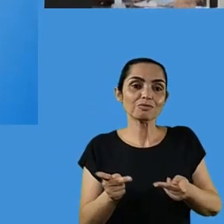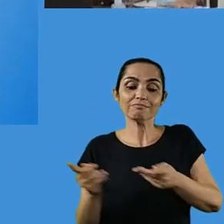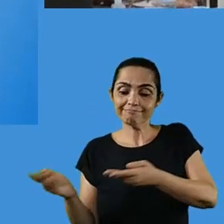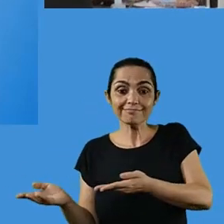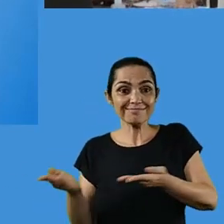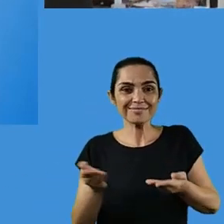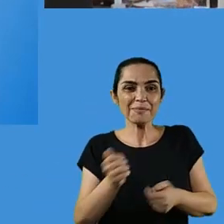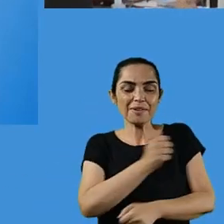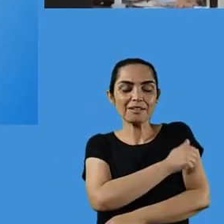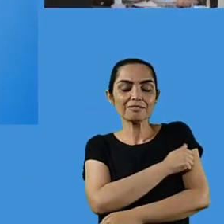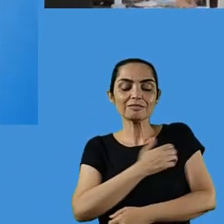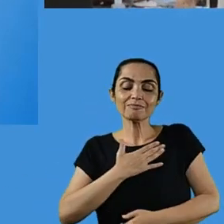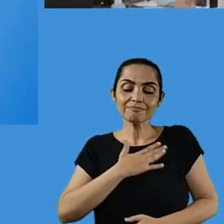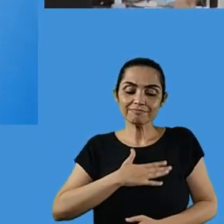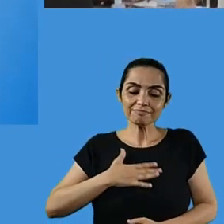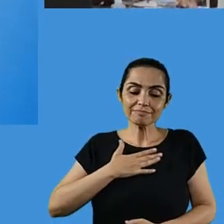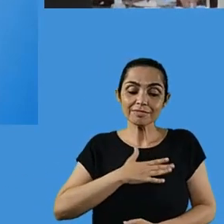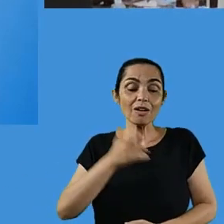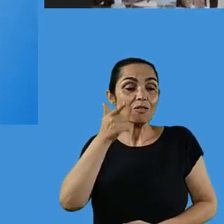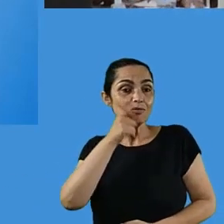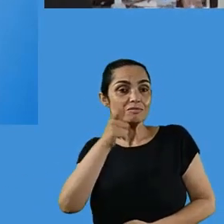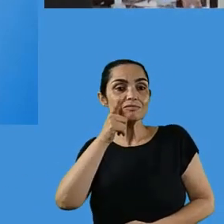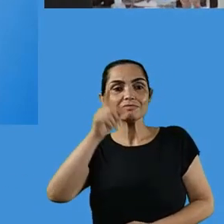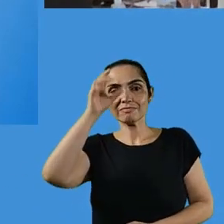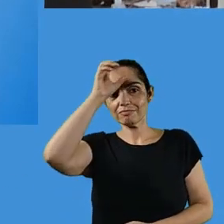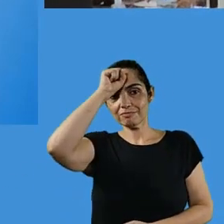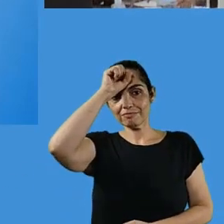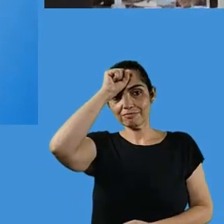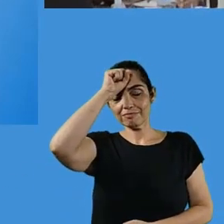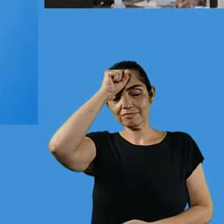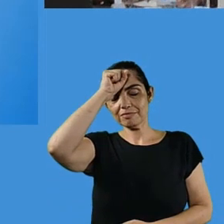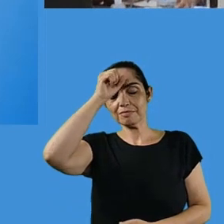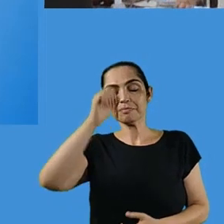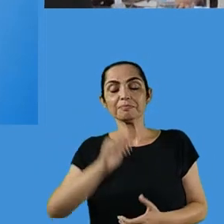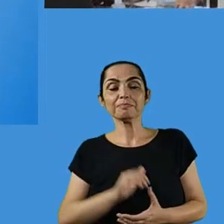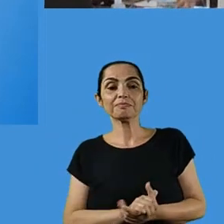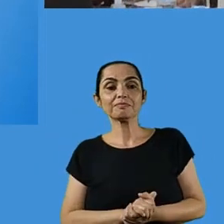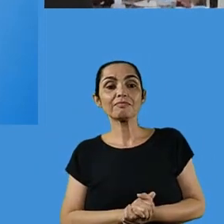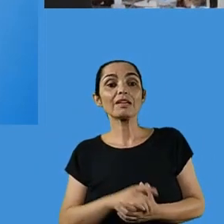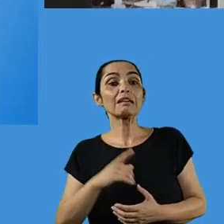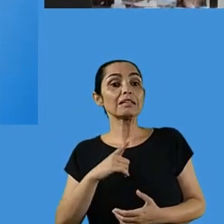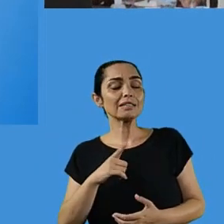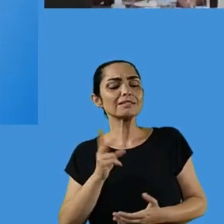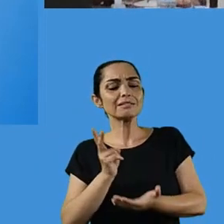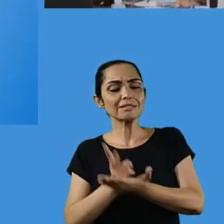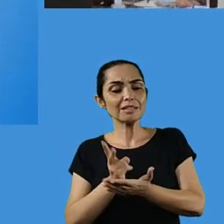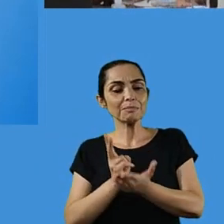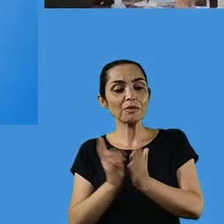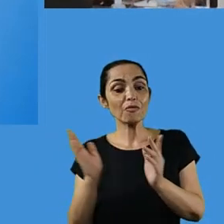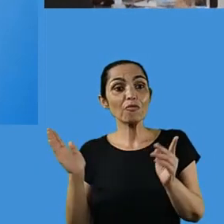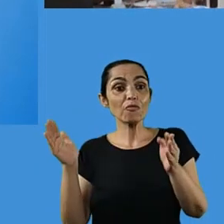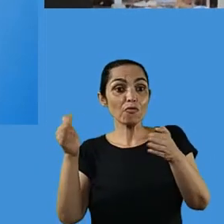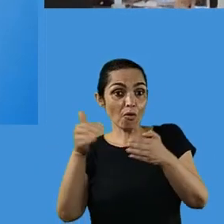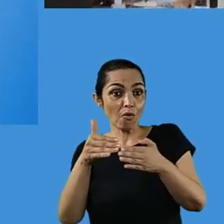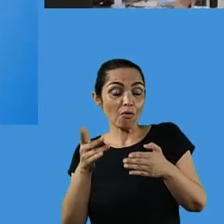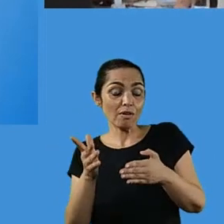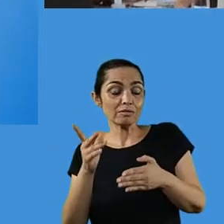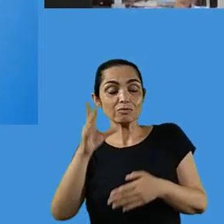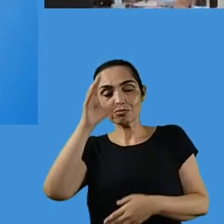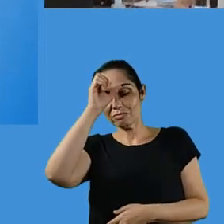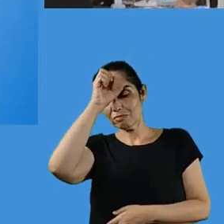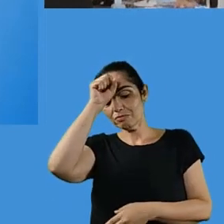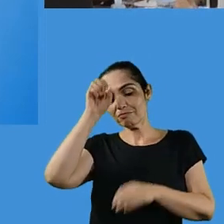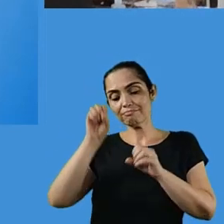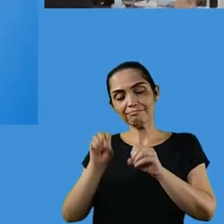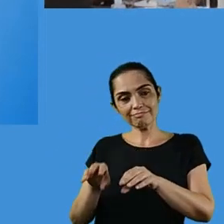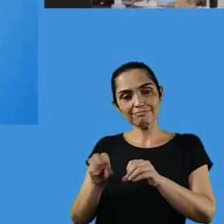é para que ele aprenda. Então, como bem a Mônica disse, zelar para a aprendizagem da criança é a nossa tarefa. Então, nós podemos fazer